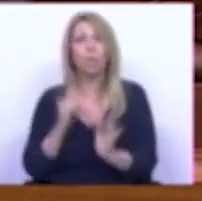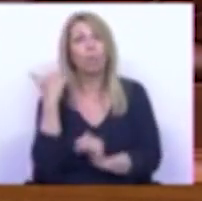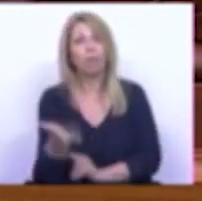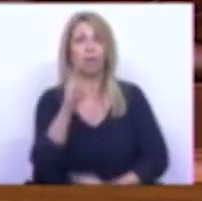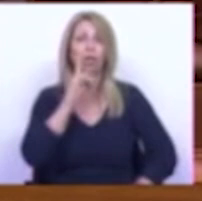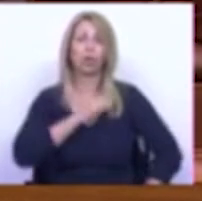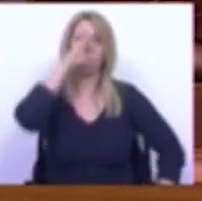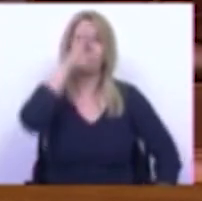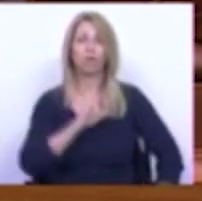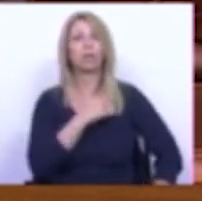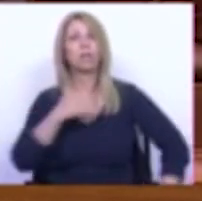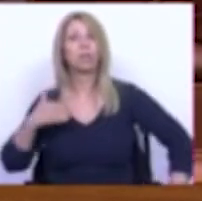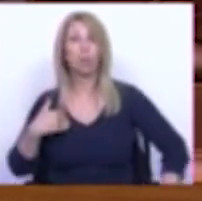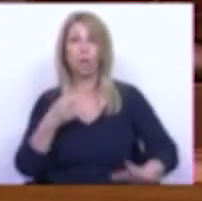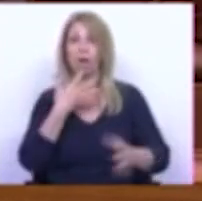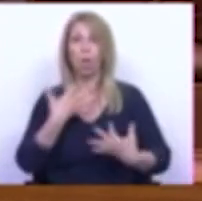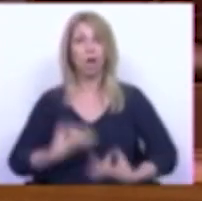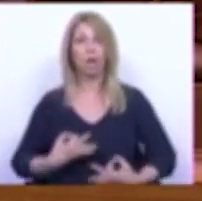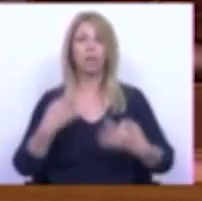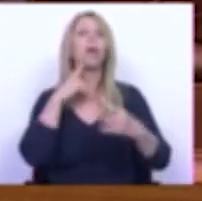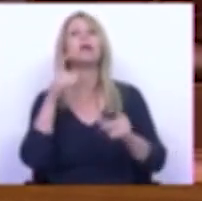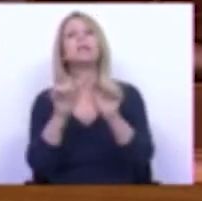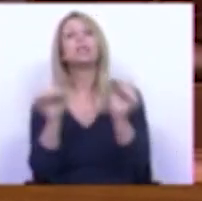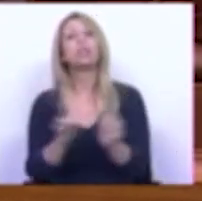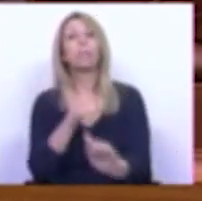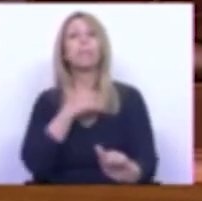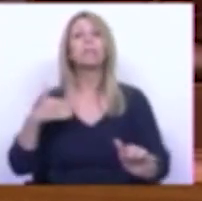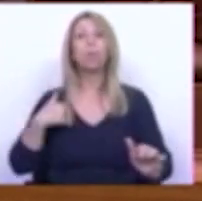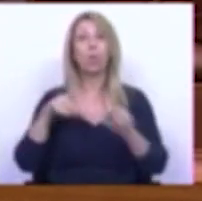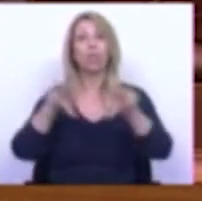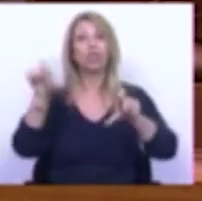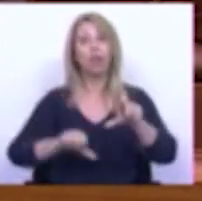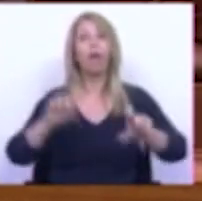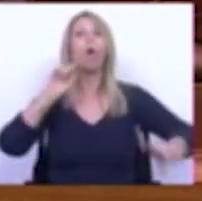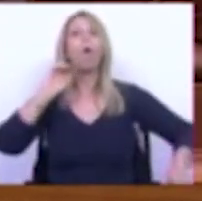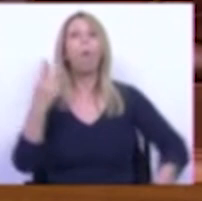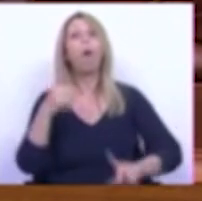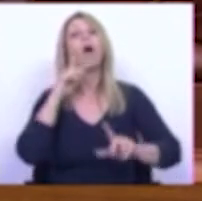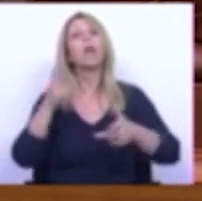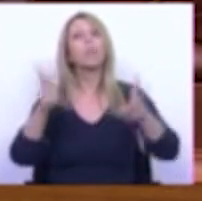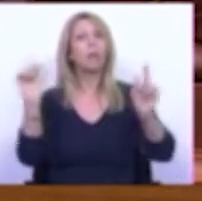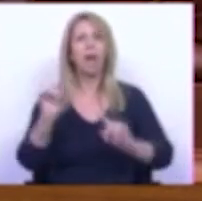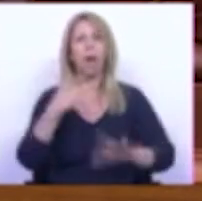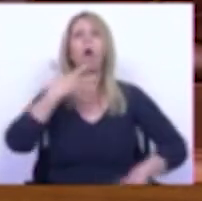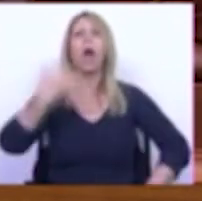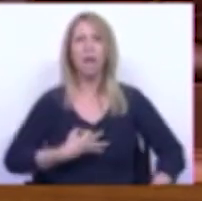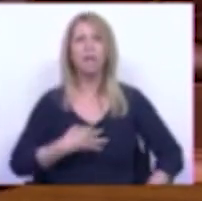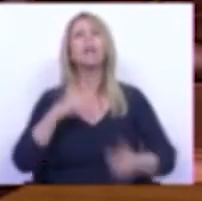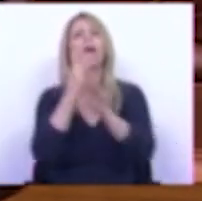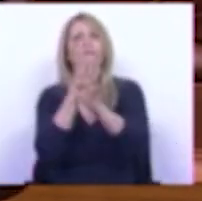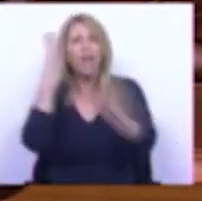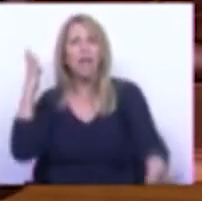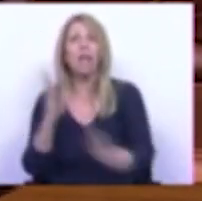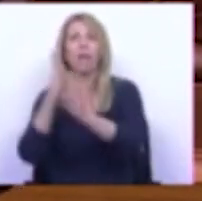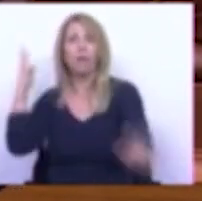acredita num sistema de saúde de cheques nem de liberdade ela acredita num sistema de saúde de filas de filas enormes de espera em que os